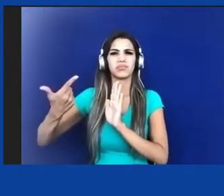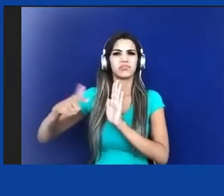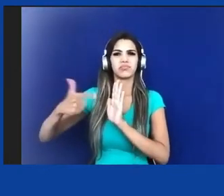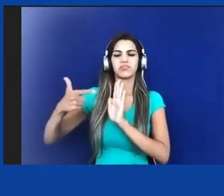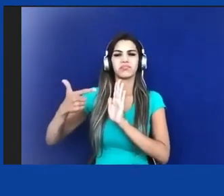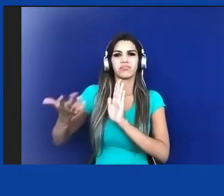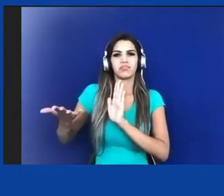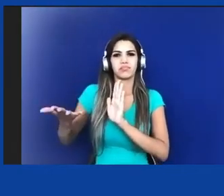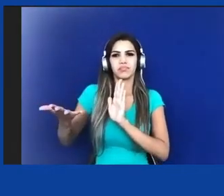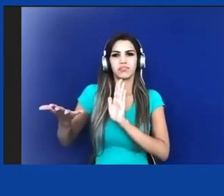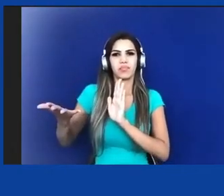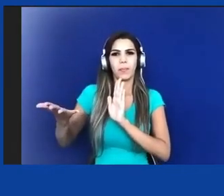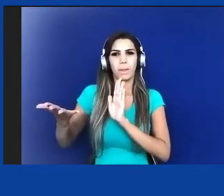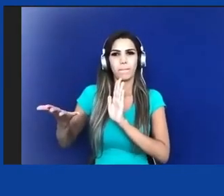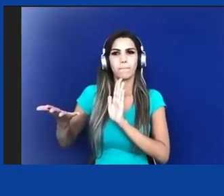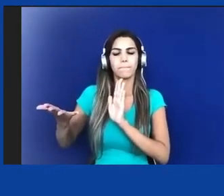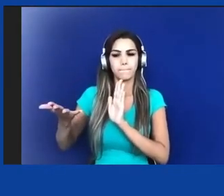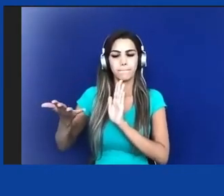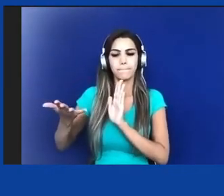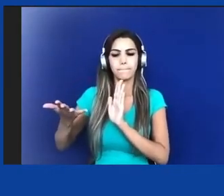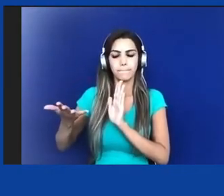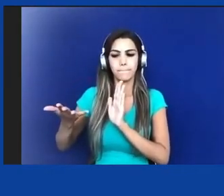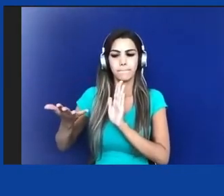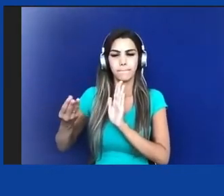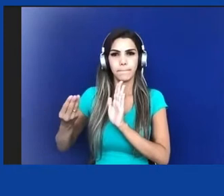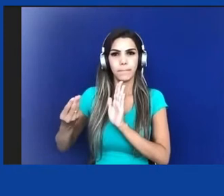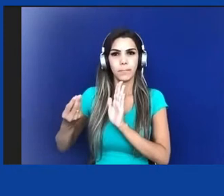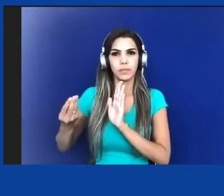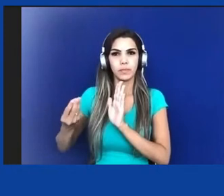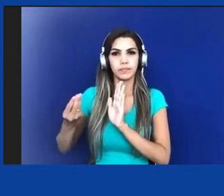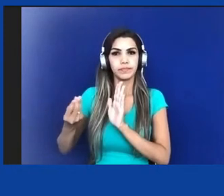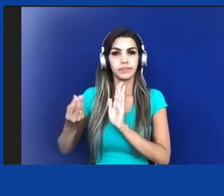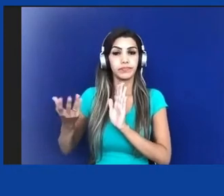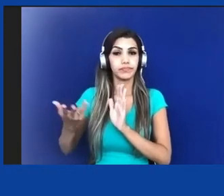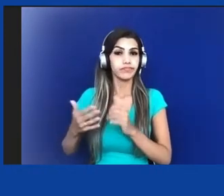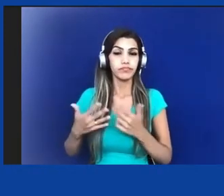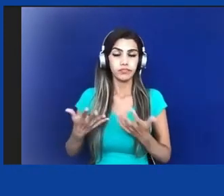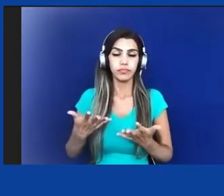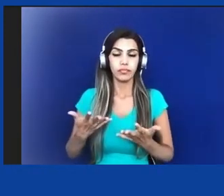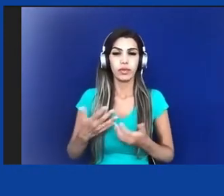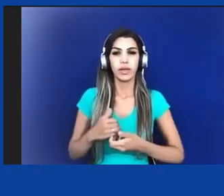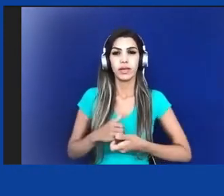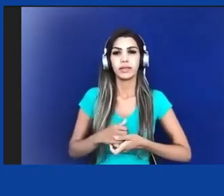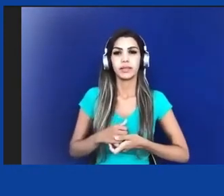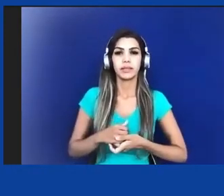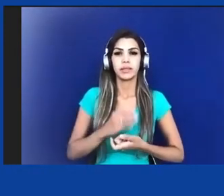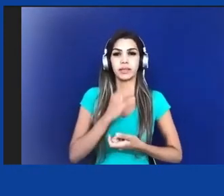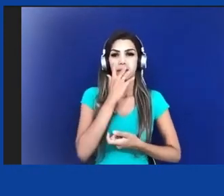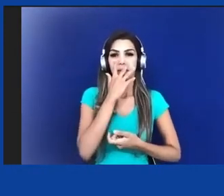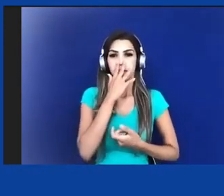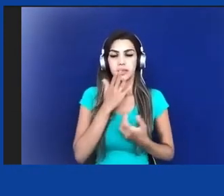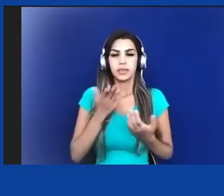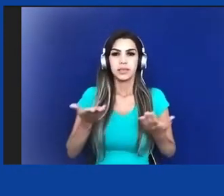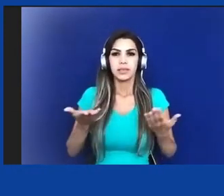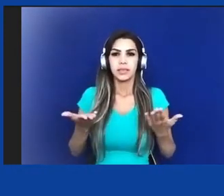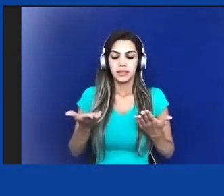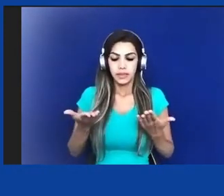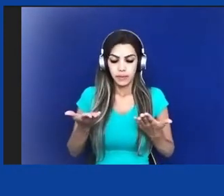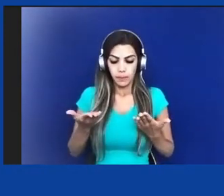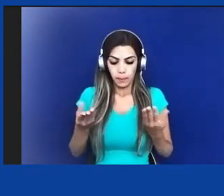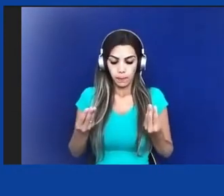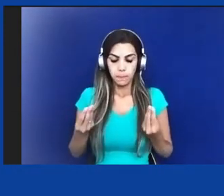com toda... Então, o que me parece é que hoje... Primeiro,